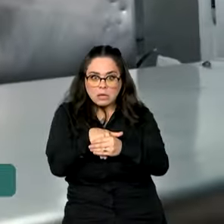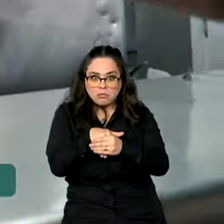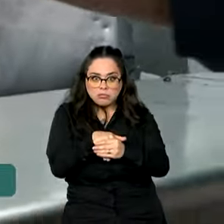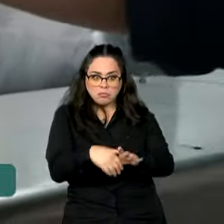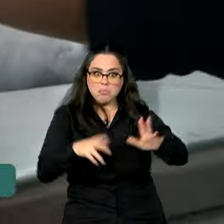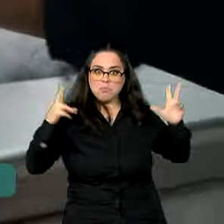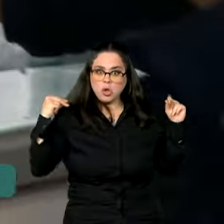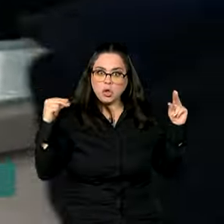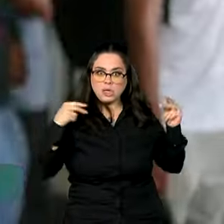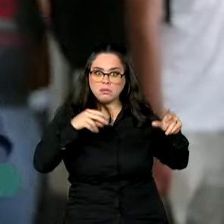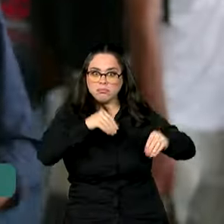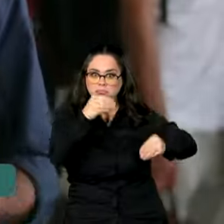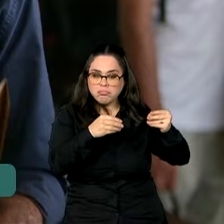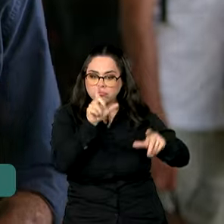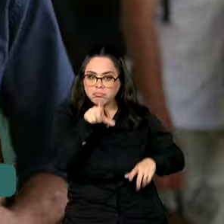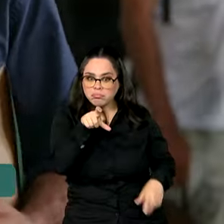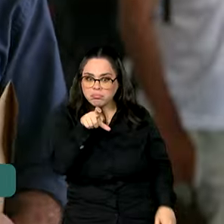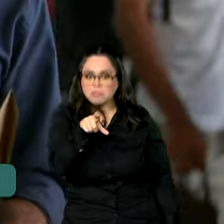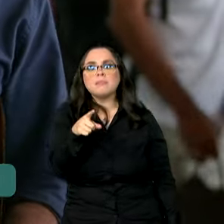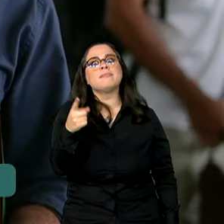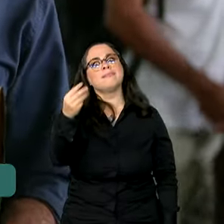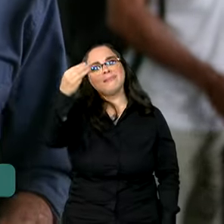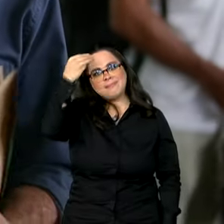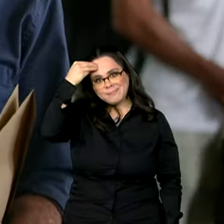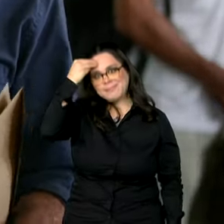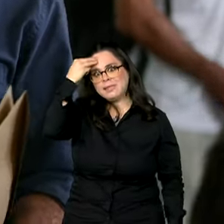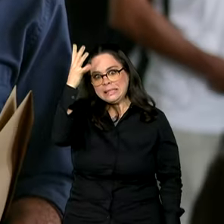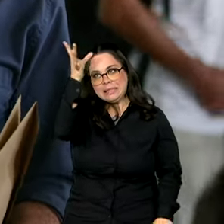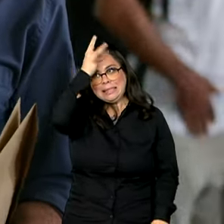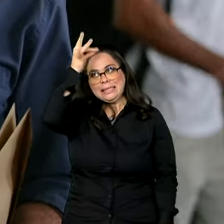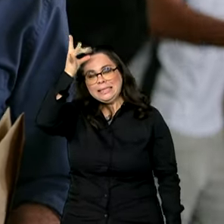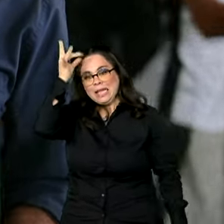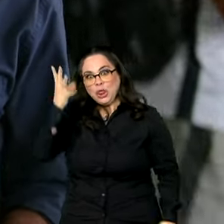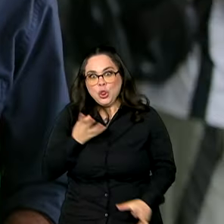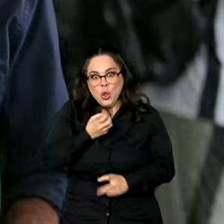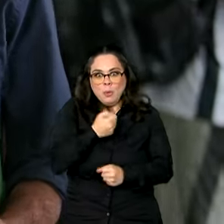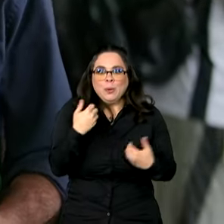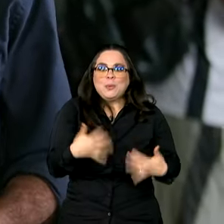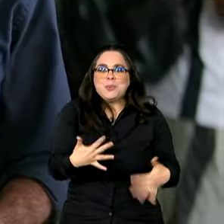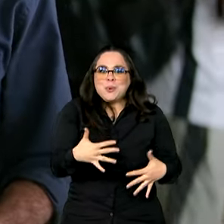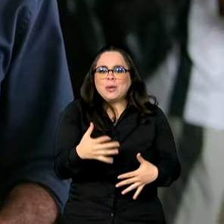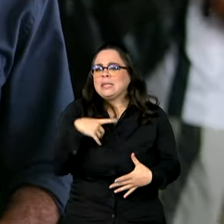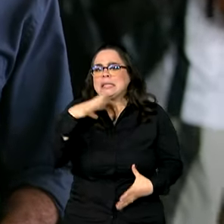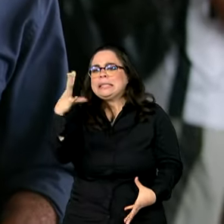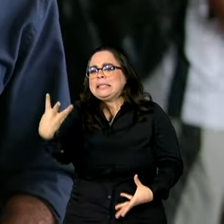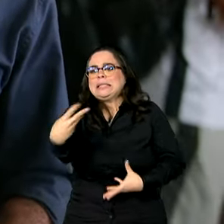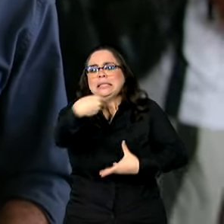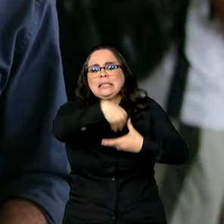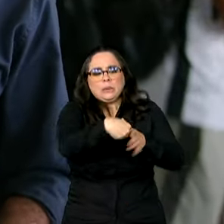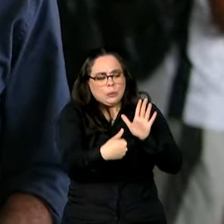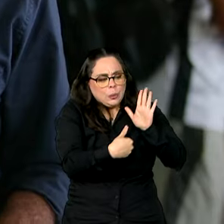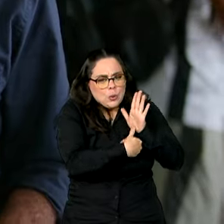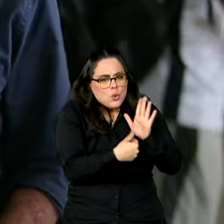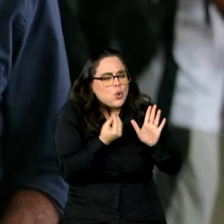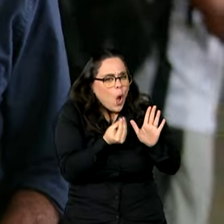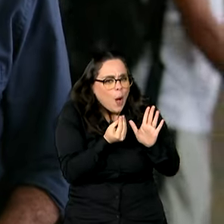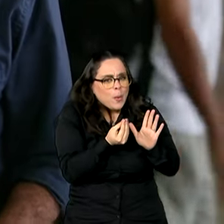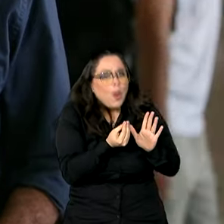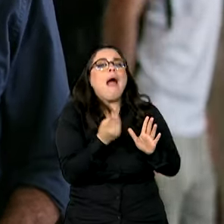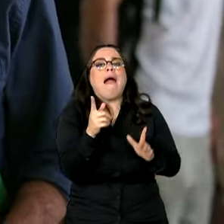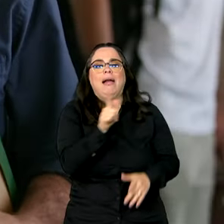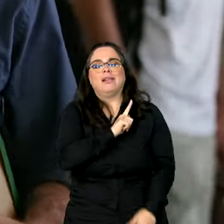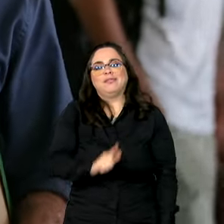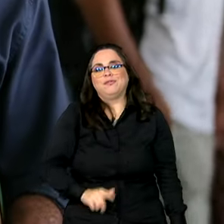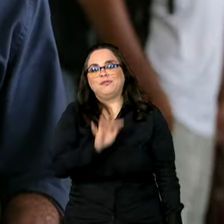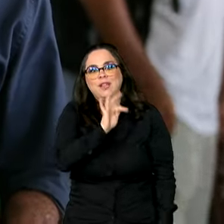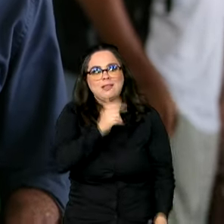carteira de motorista. Haja memória para decorar tanto o número, não é mesmo? Para unificar todos esses registros, o governo federal